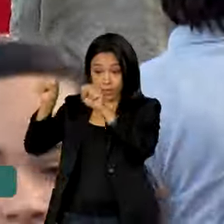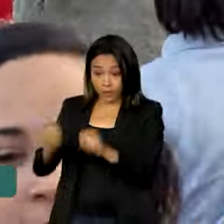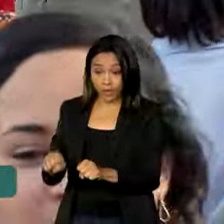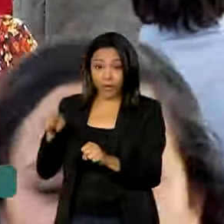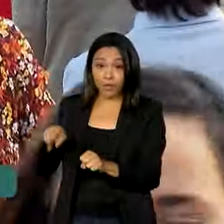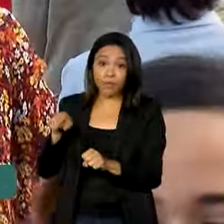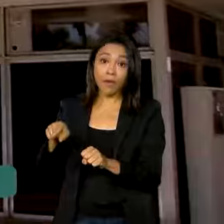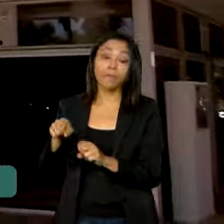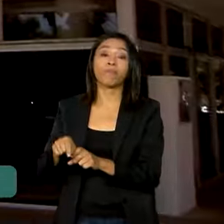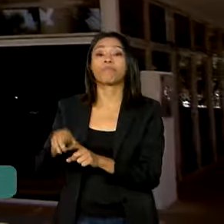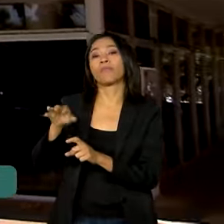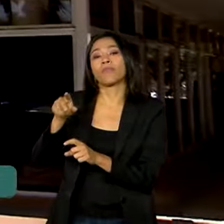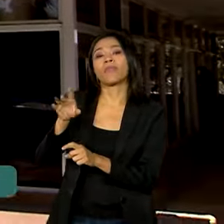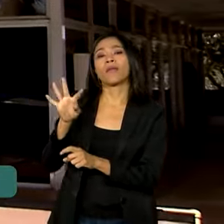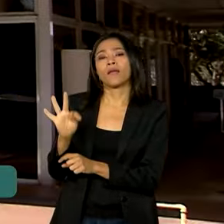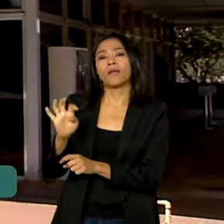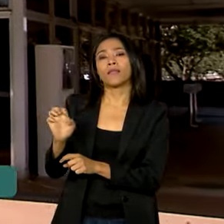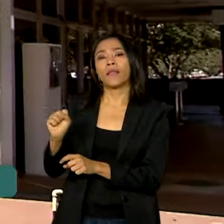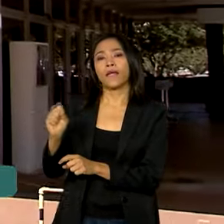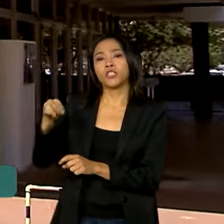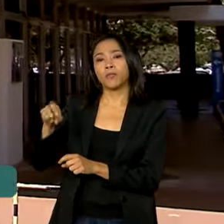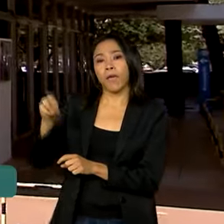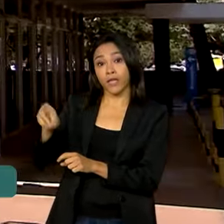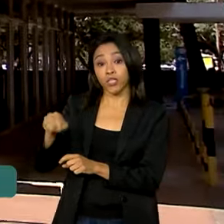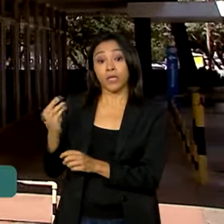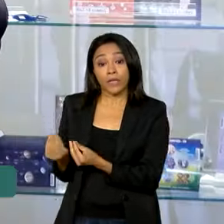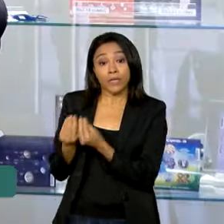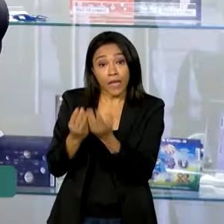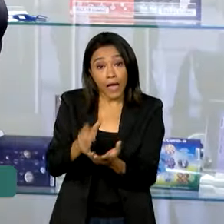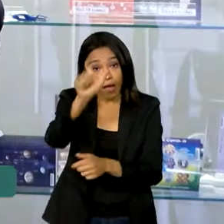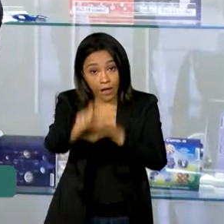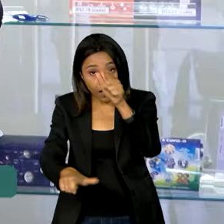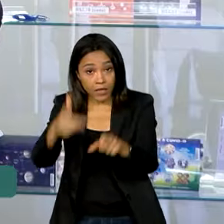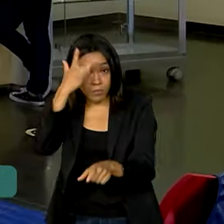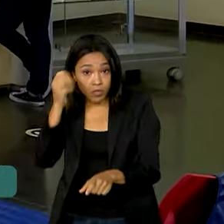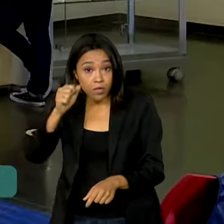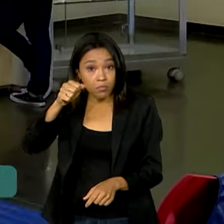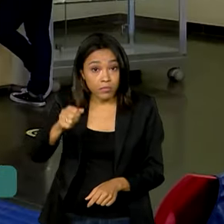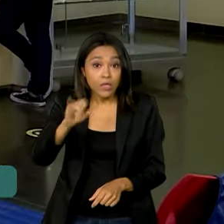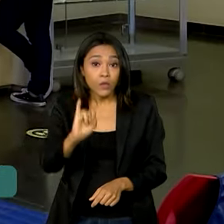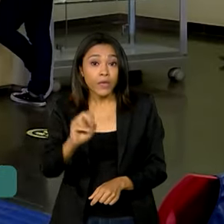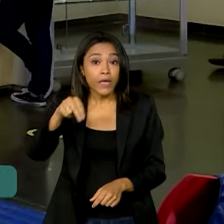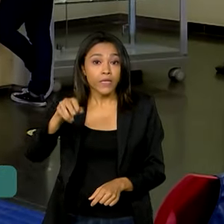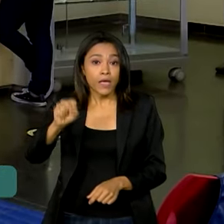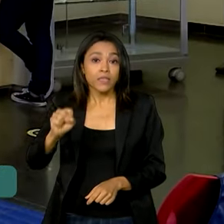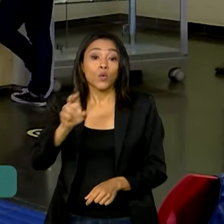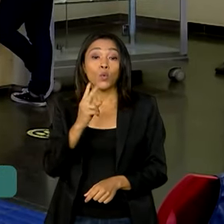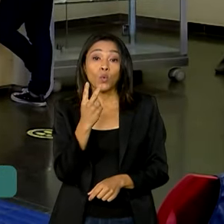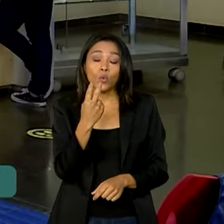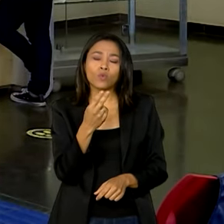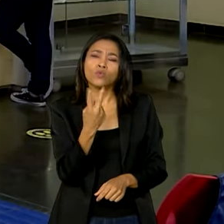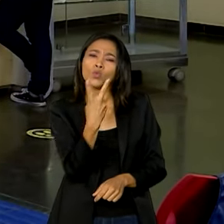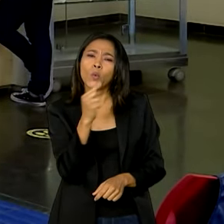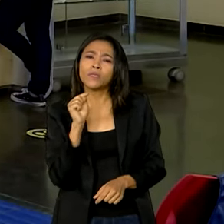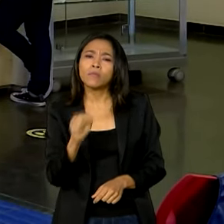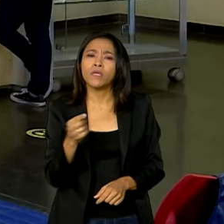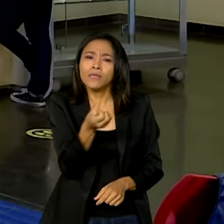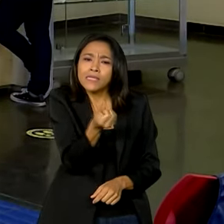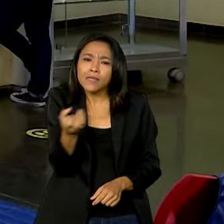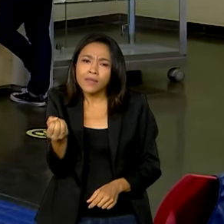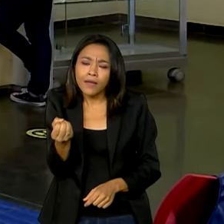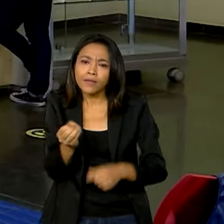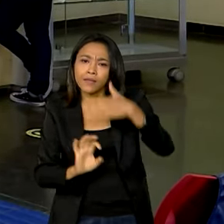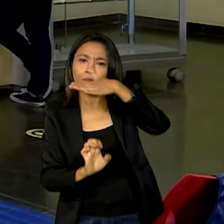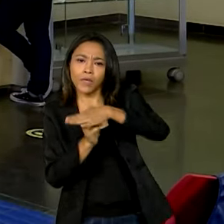Ateste Med permite aos segurados do INSS utilizar uma das 2.600 agências dos Correios